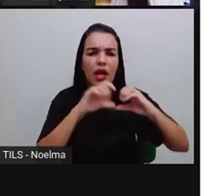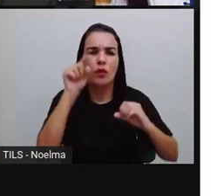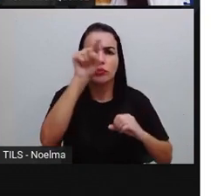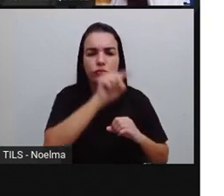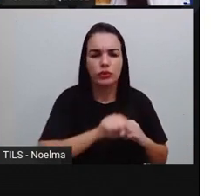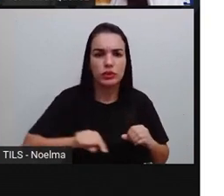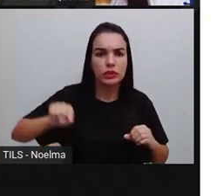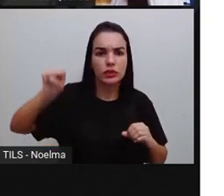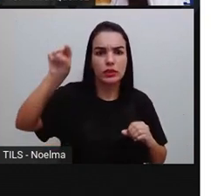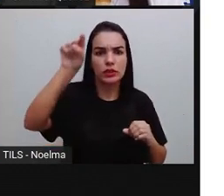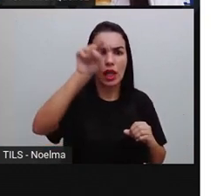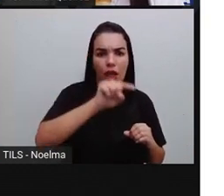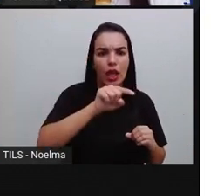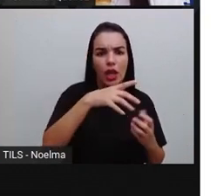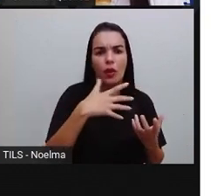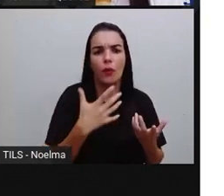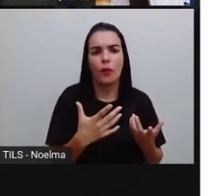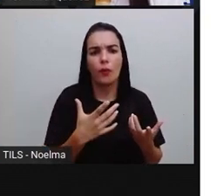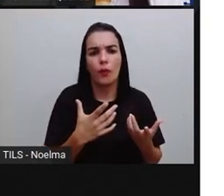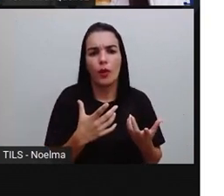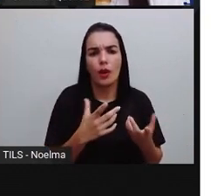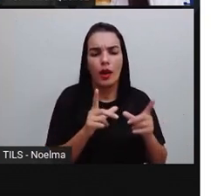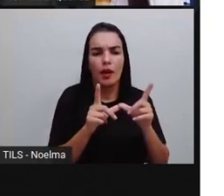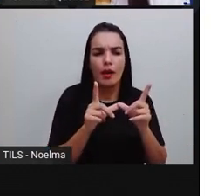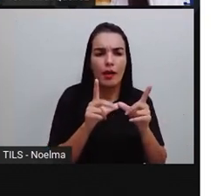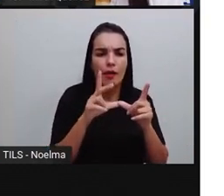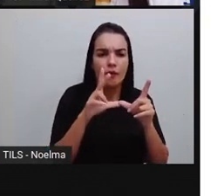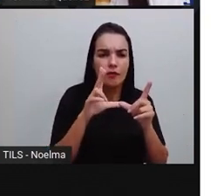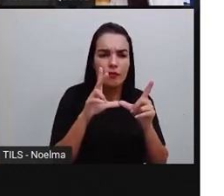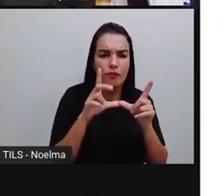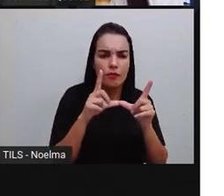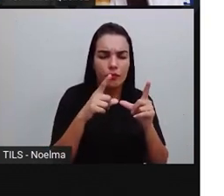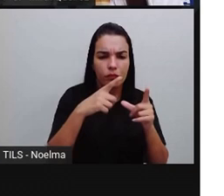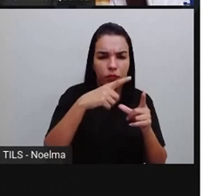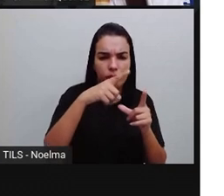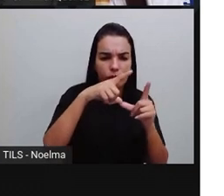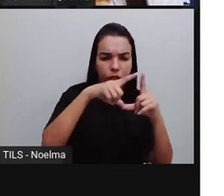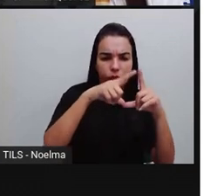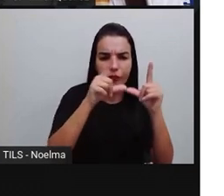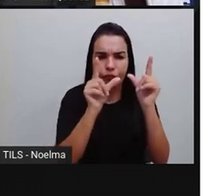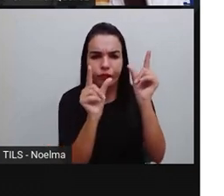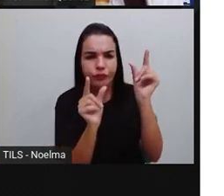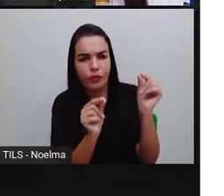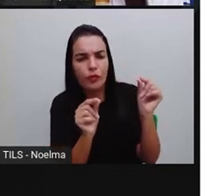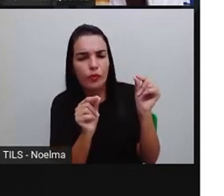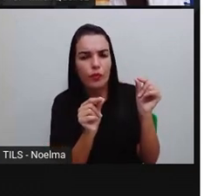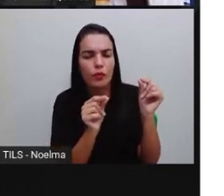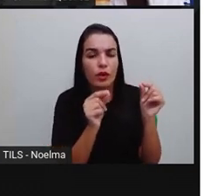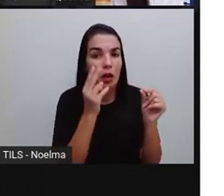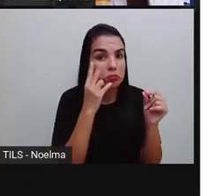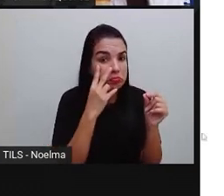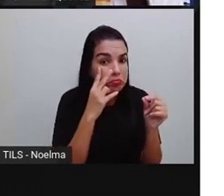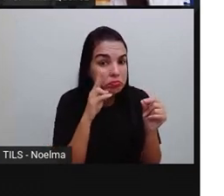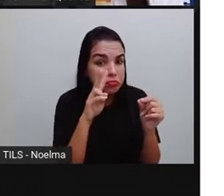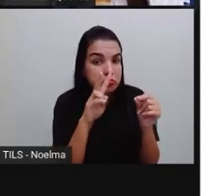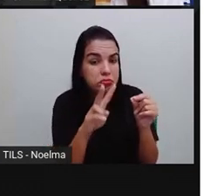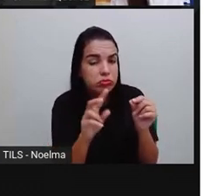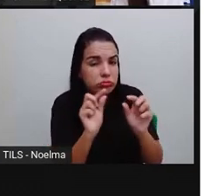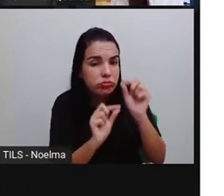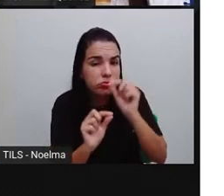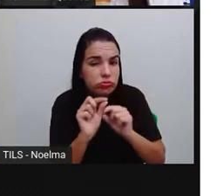não vão cumprir aí as três propriedades que os polígonos precisam apresentar, as três